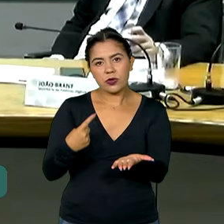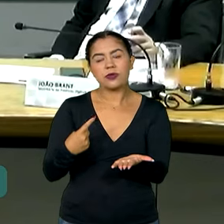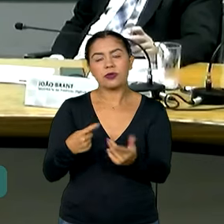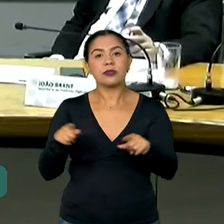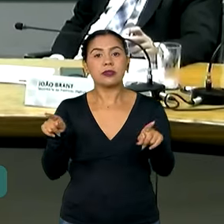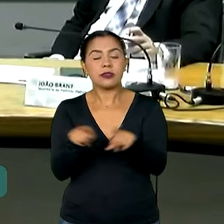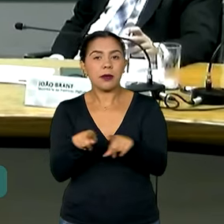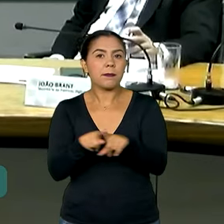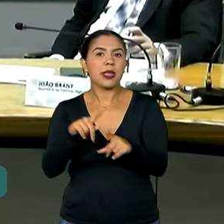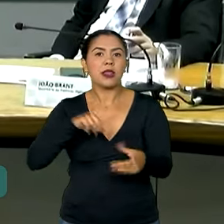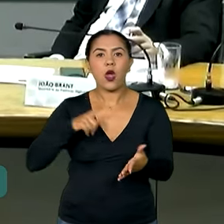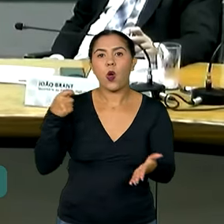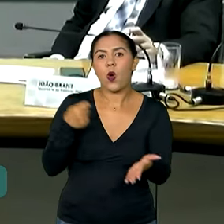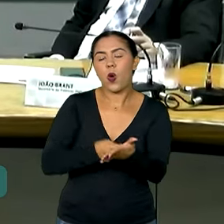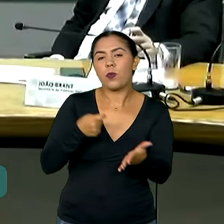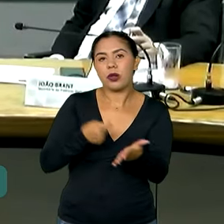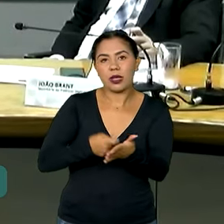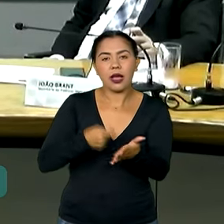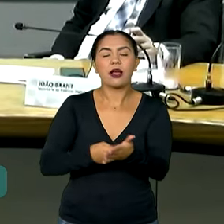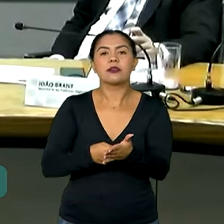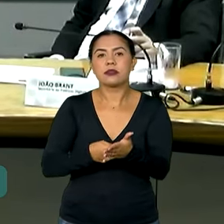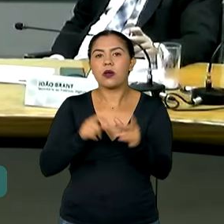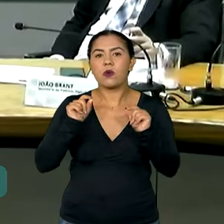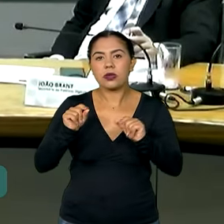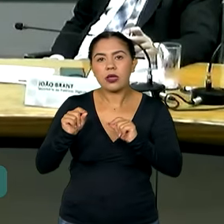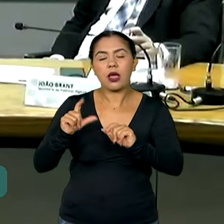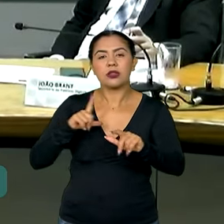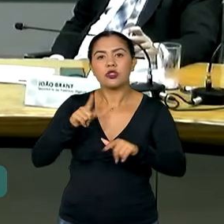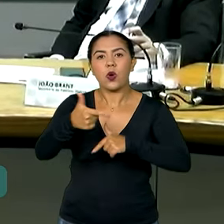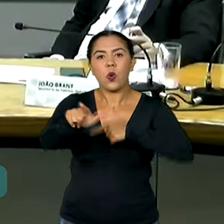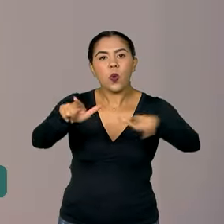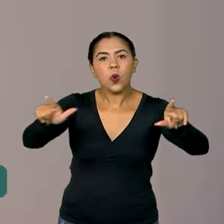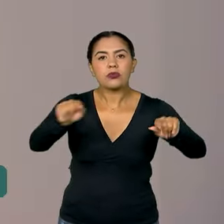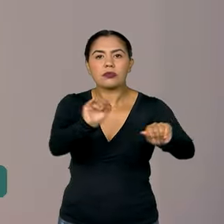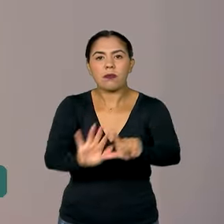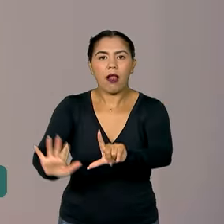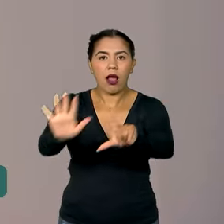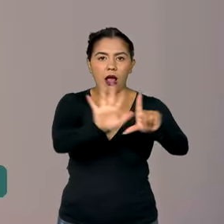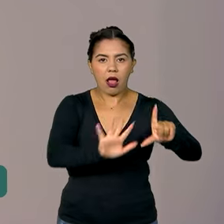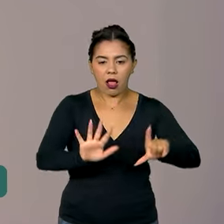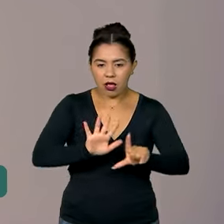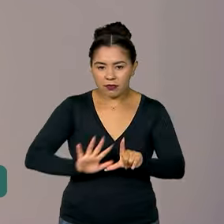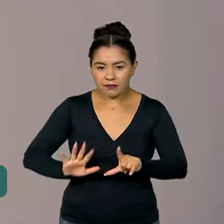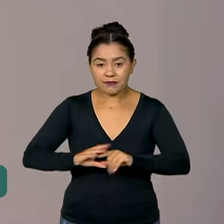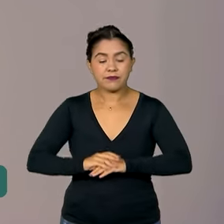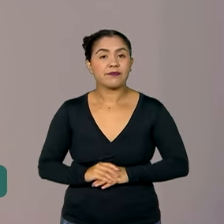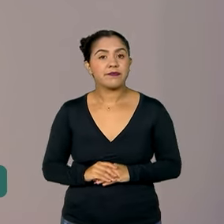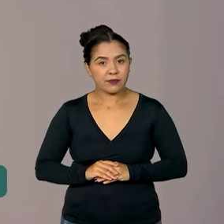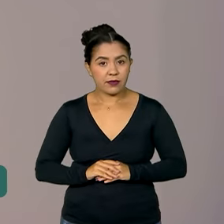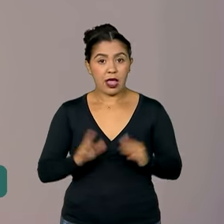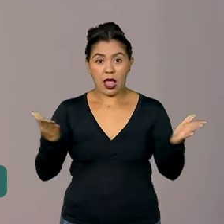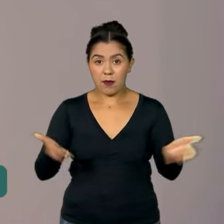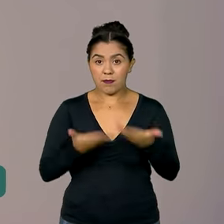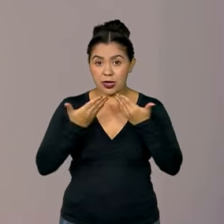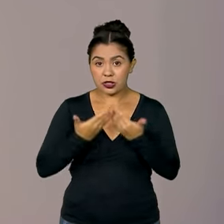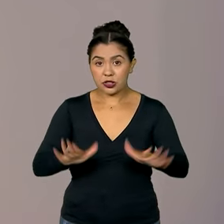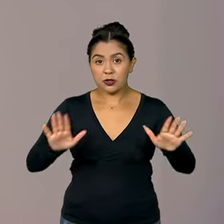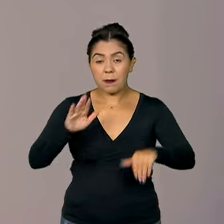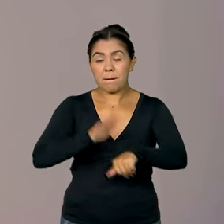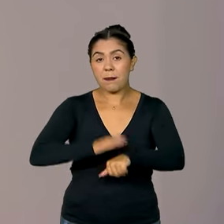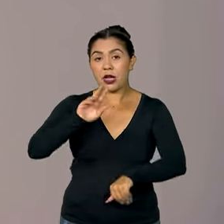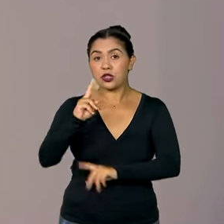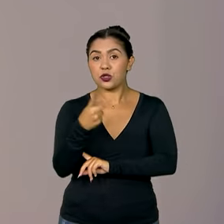eventualmente até obrigações de interoperabilidade entre redes de diferentes plataformas. E a partir de hoje, mais de 2 mil